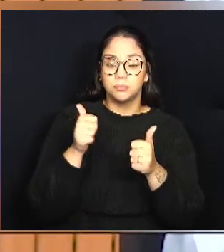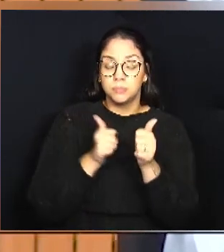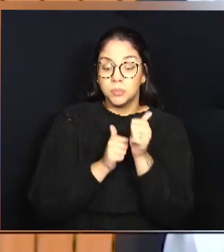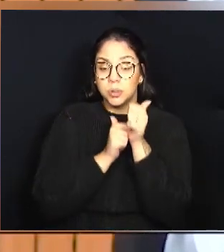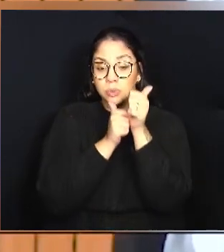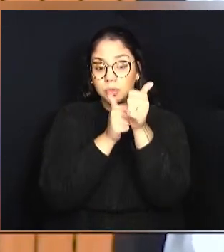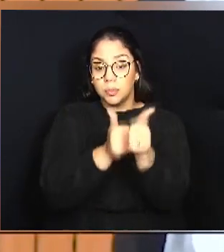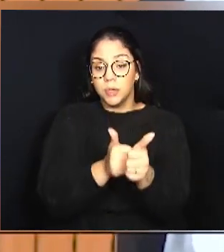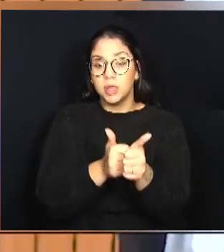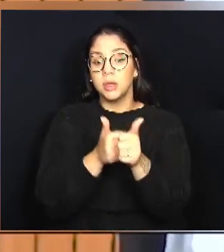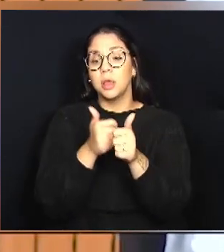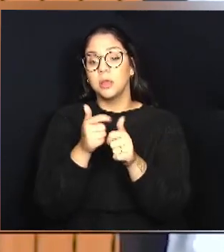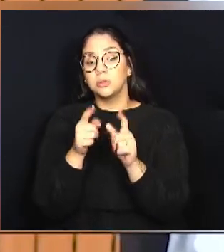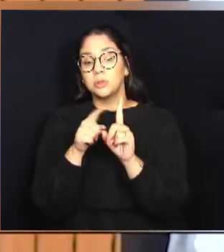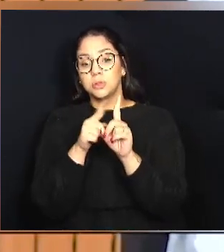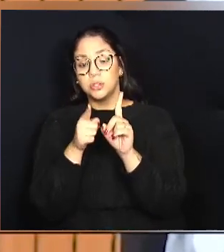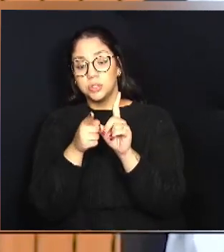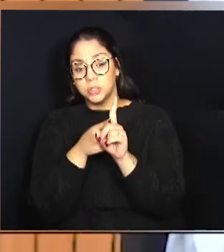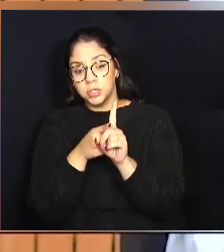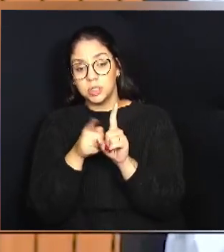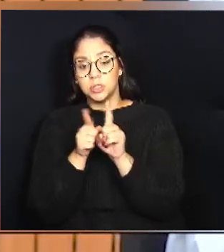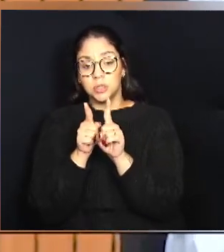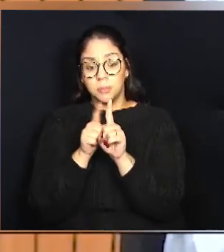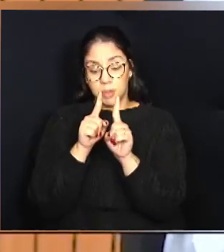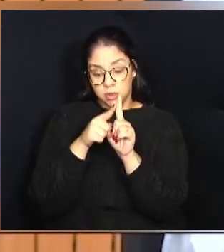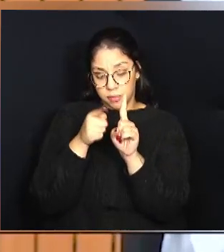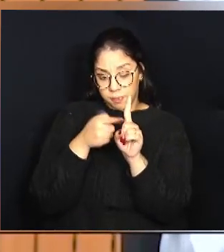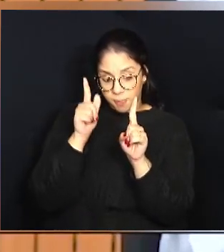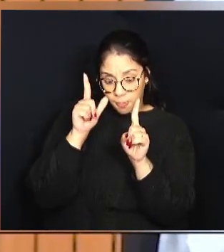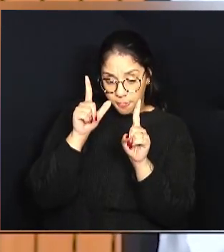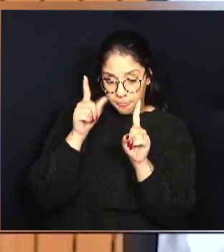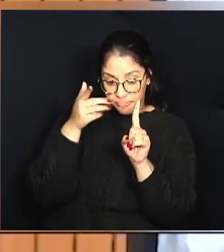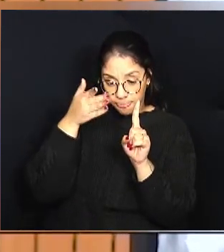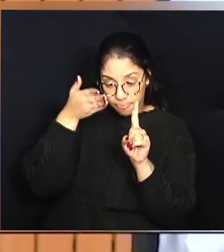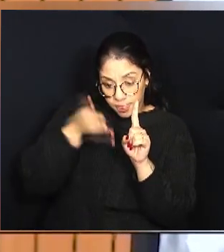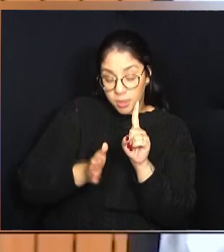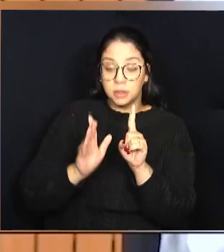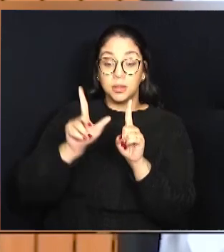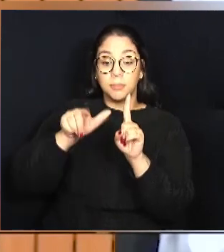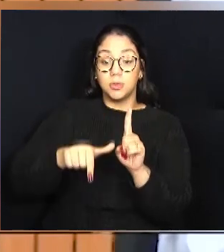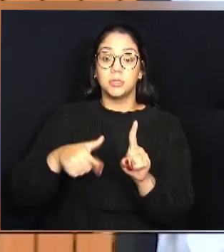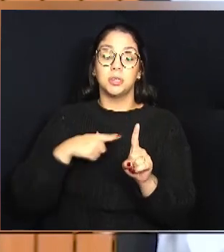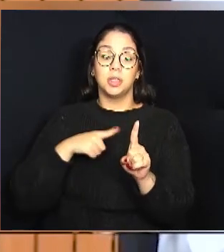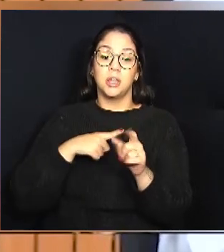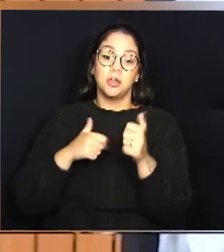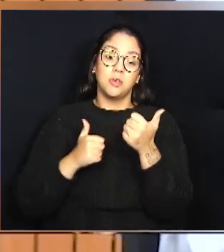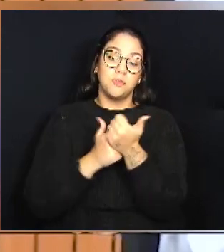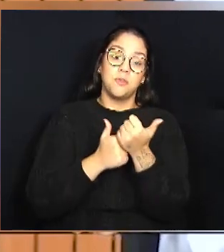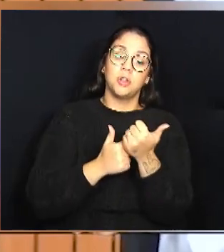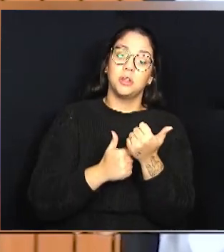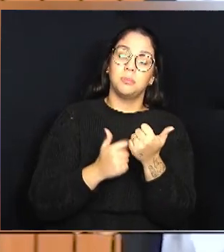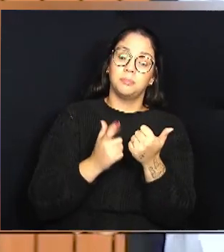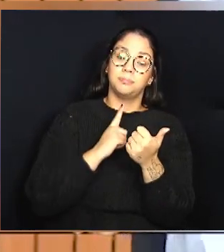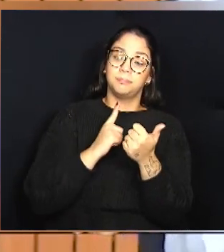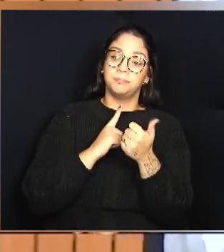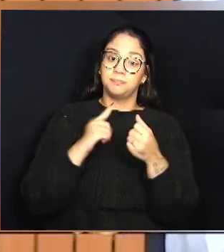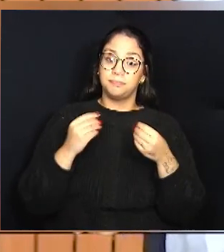fazem um trabalho de acompanhamento das gestantes, das puérperas, que fazem um fortalecimento, que dão,